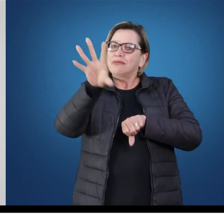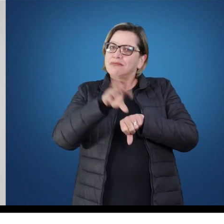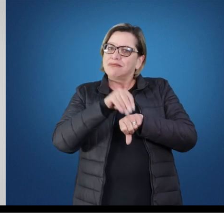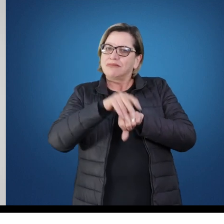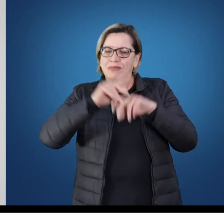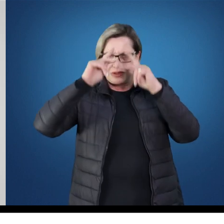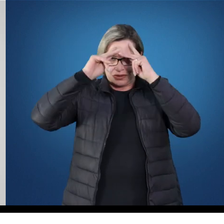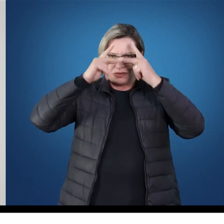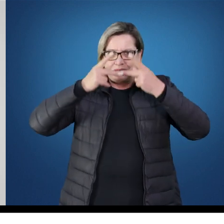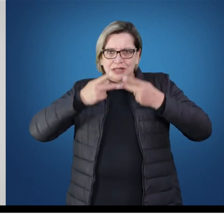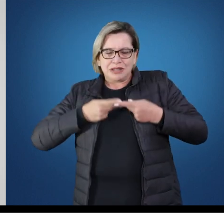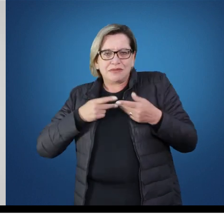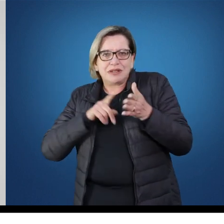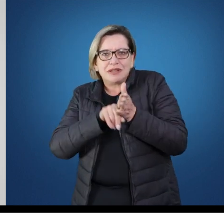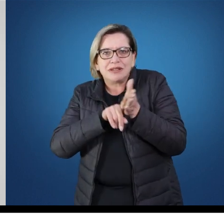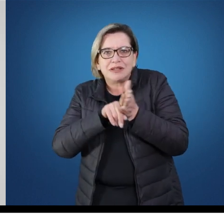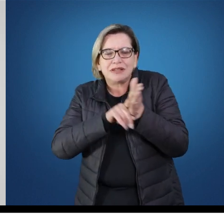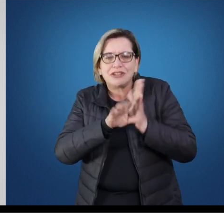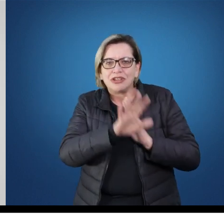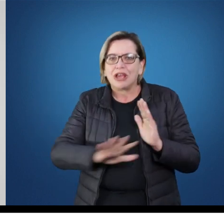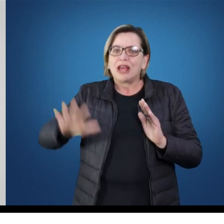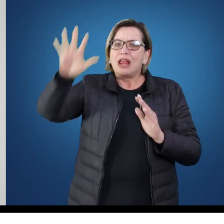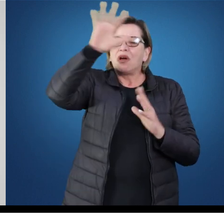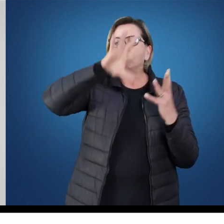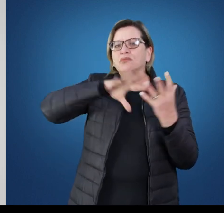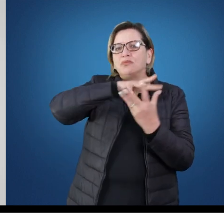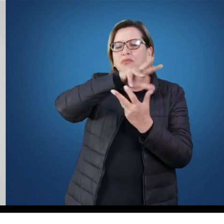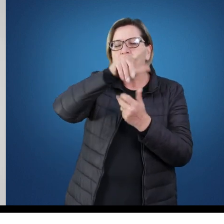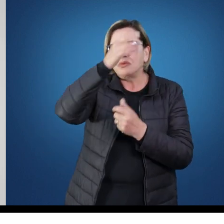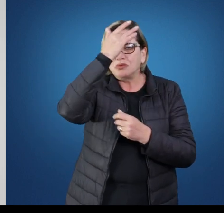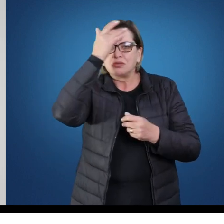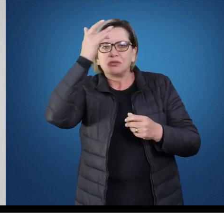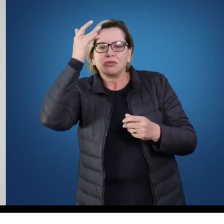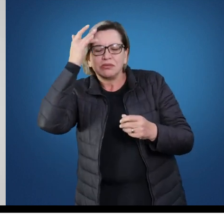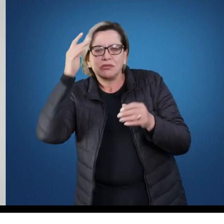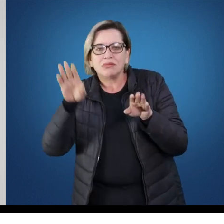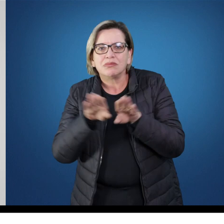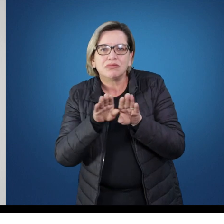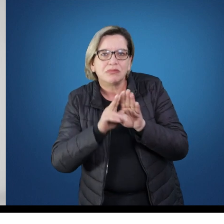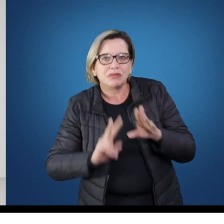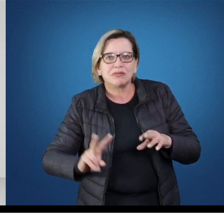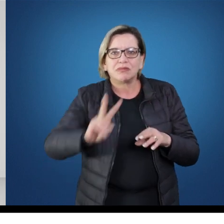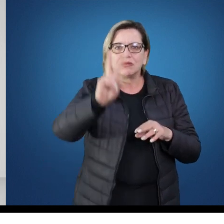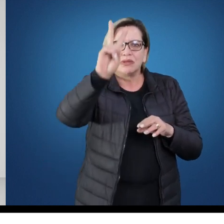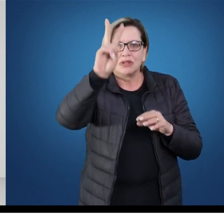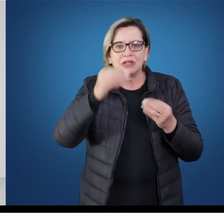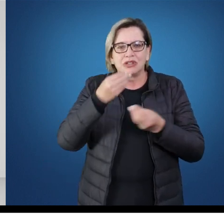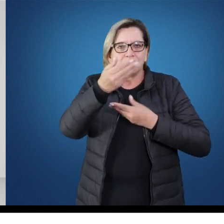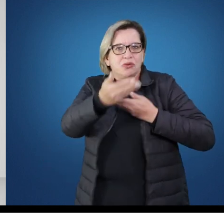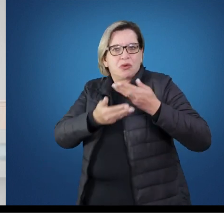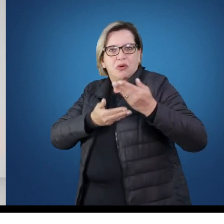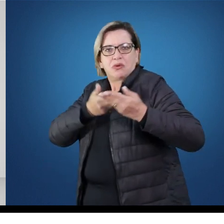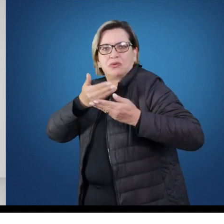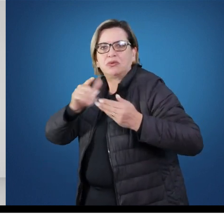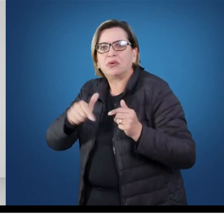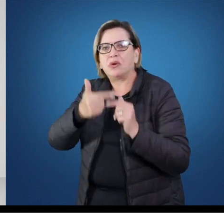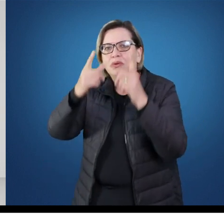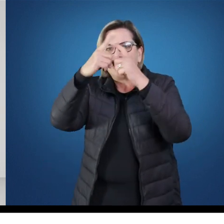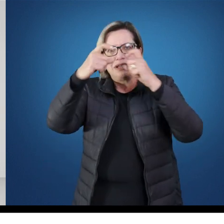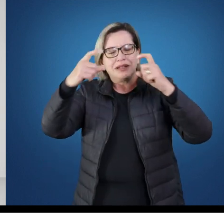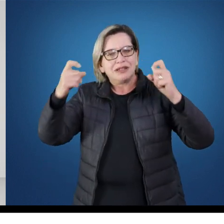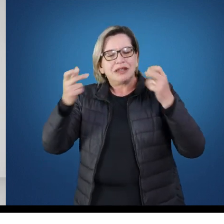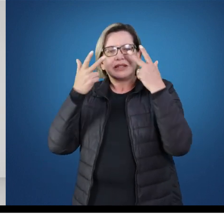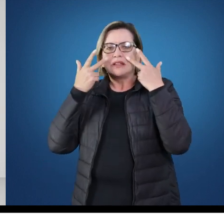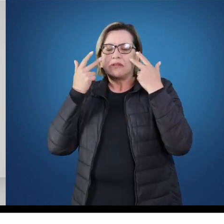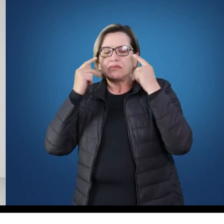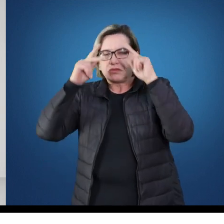Ela investiga as questões mais gerais sobre o mundo, o homem e os valores. A filosofia dialoga com todas as demais ciências exatas, naturais e